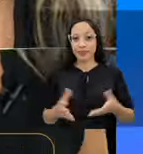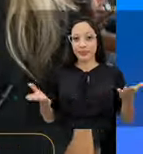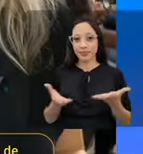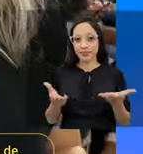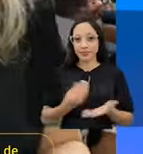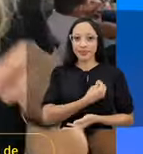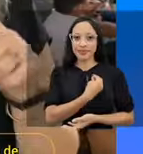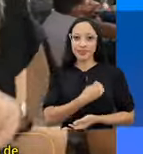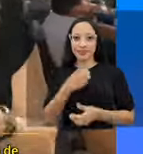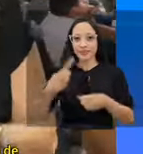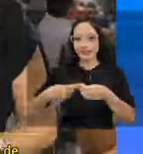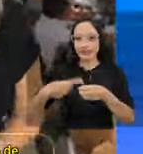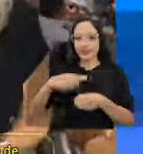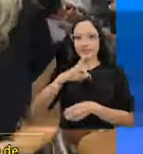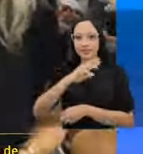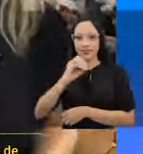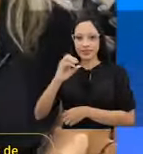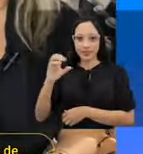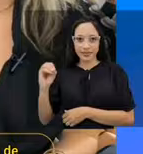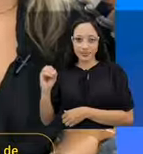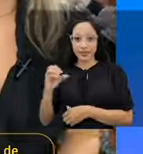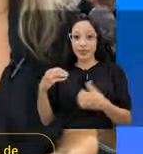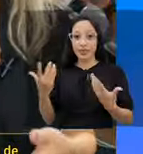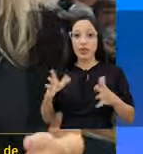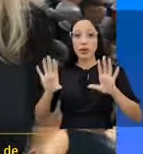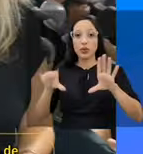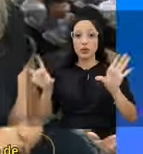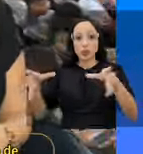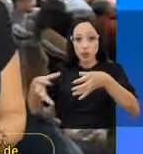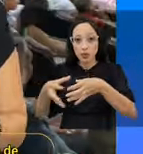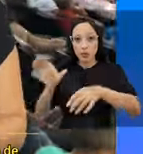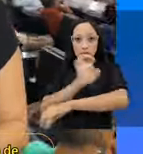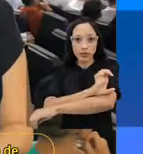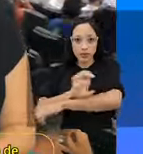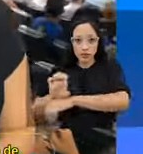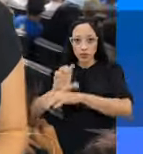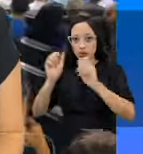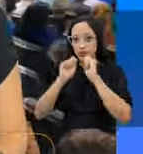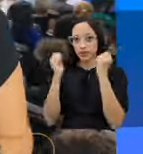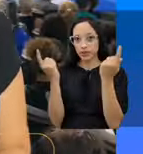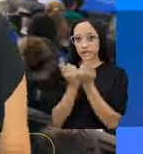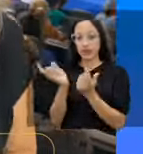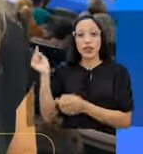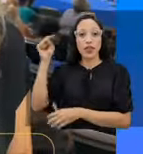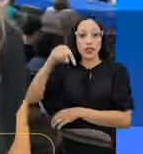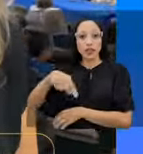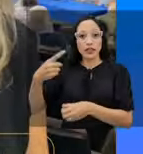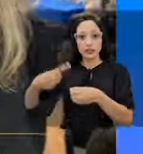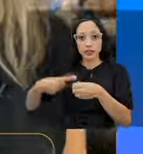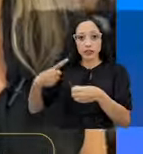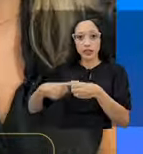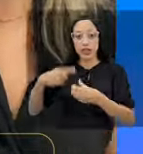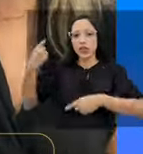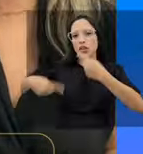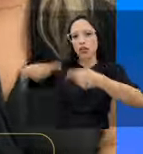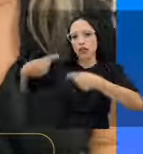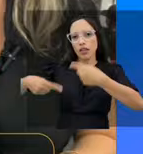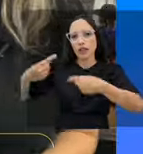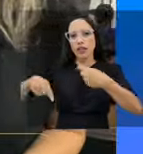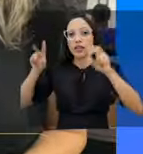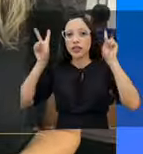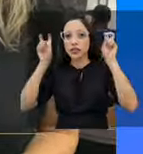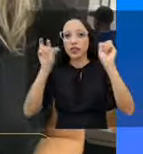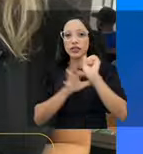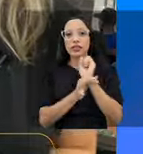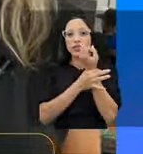O curtir de hoje é direto de Rondonópolis, isso porque a Comissão de Educação da Assembleia trouxe para cá o debate sobre